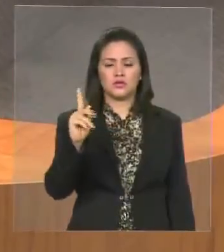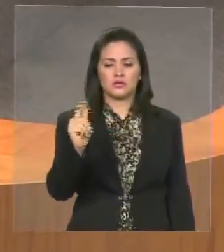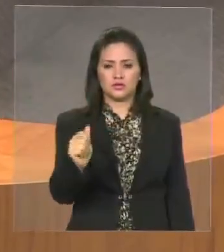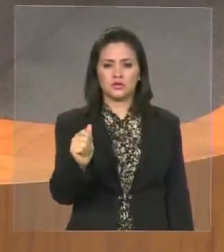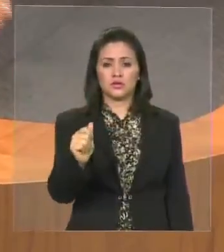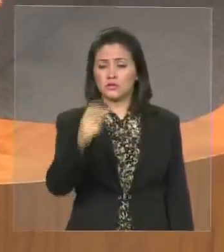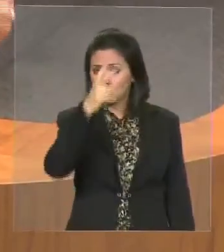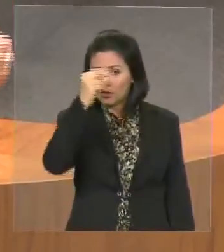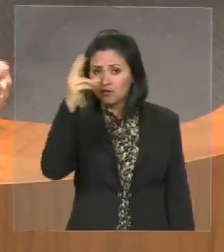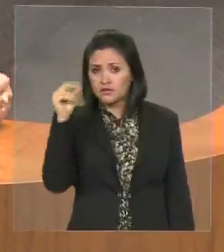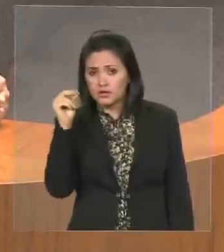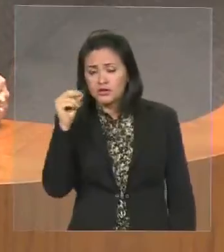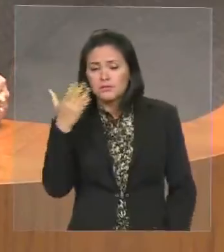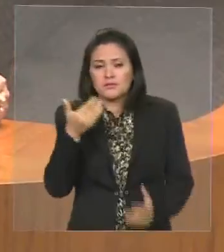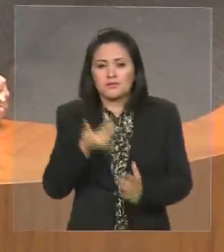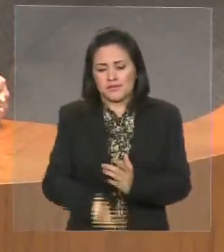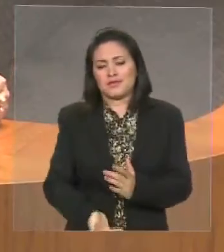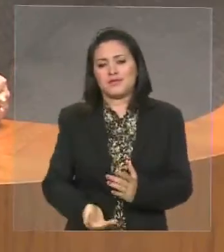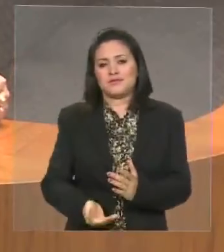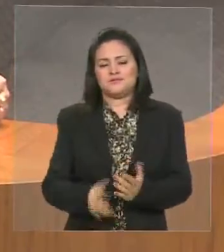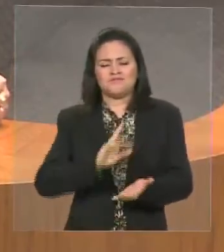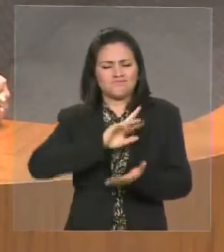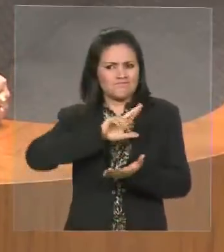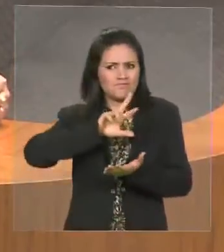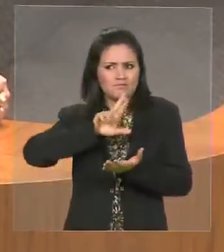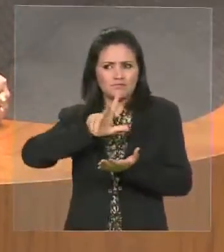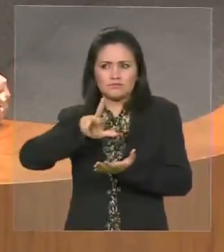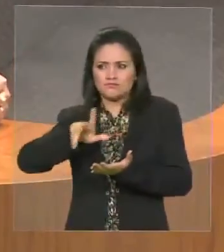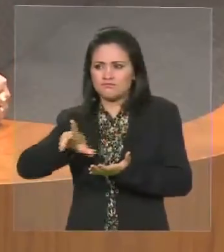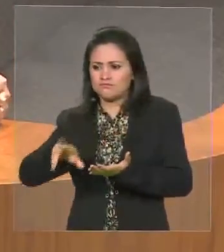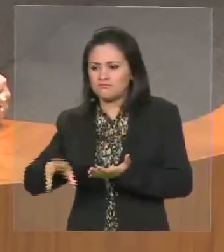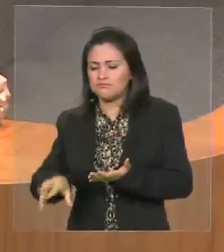e assim em vários municípios.